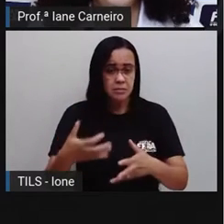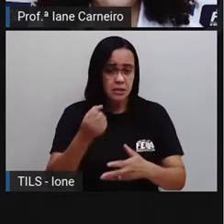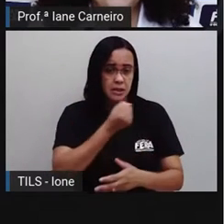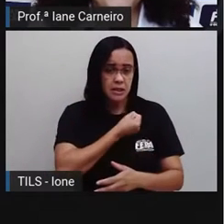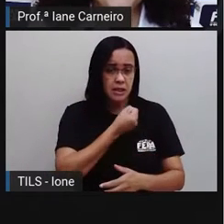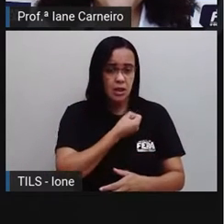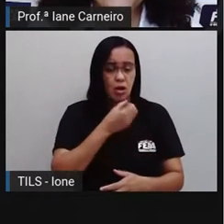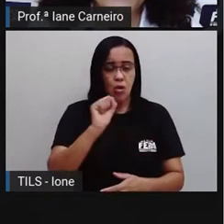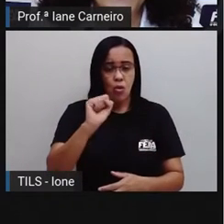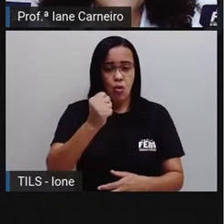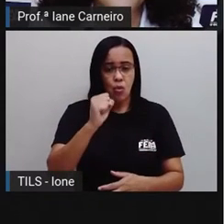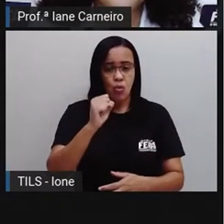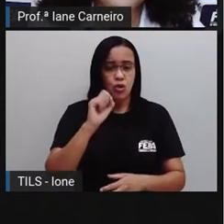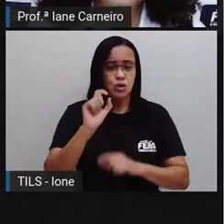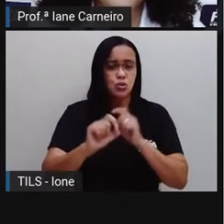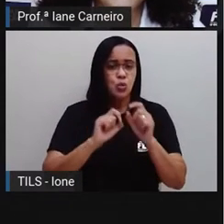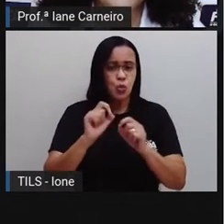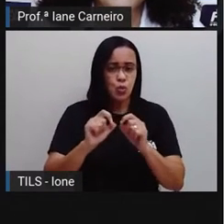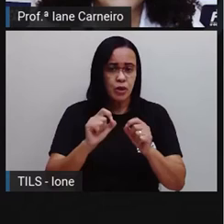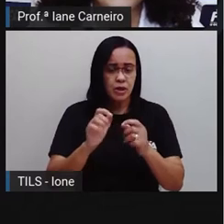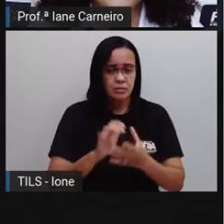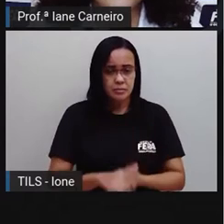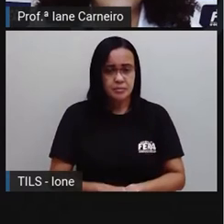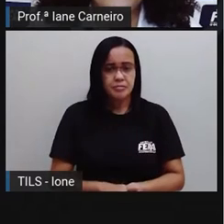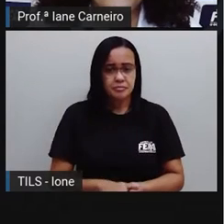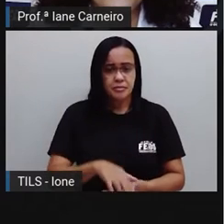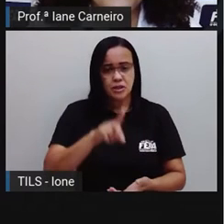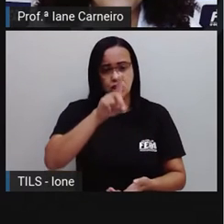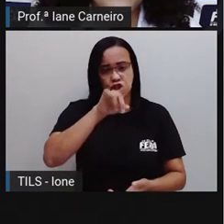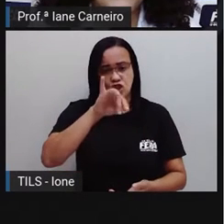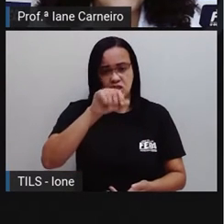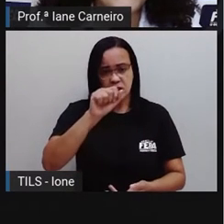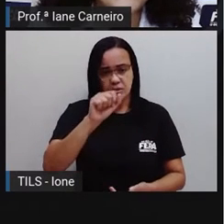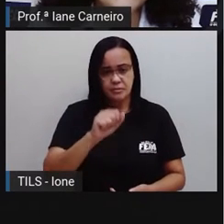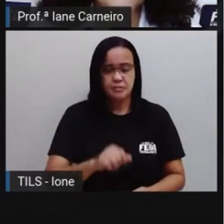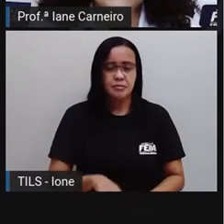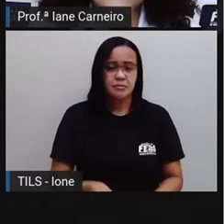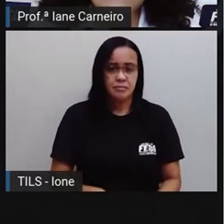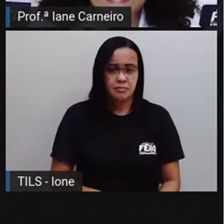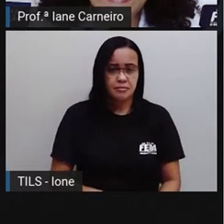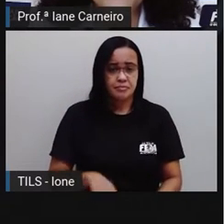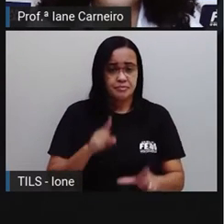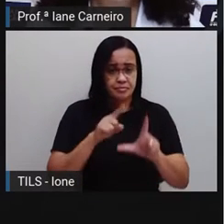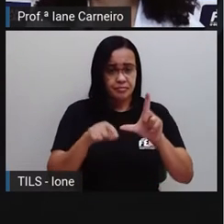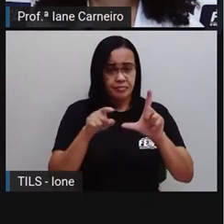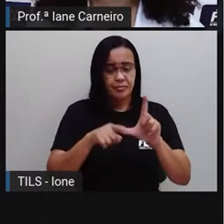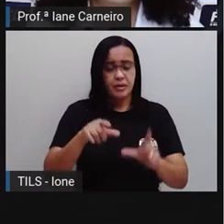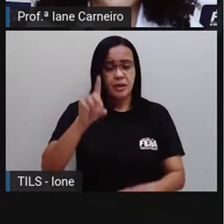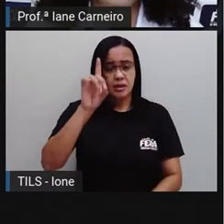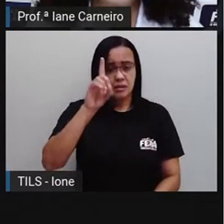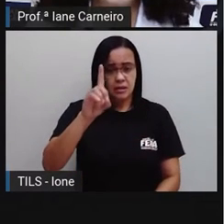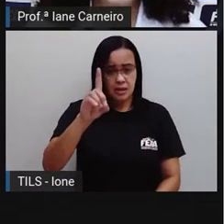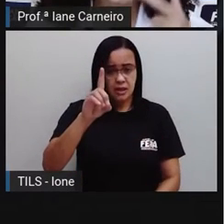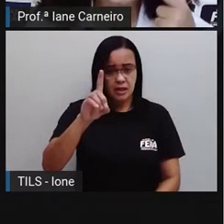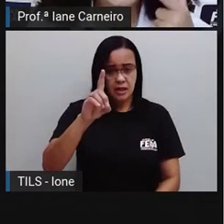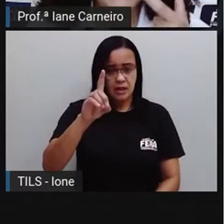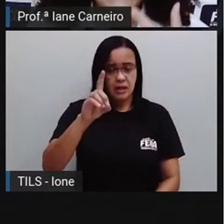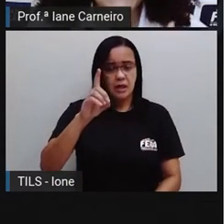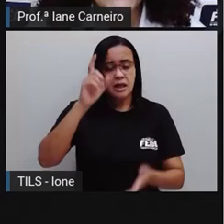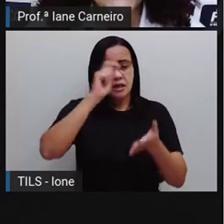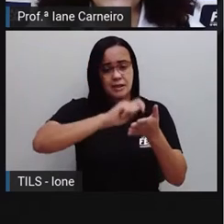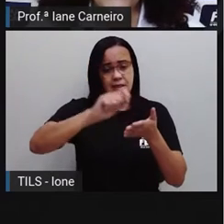ó, como a Pró já tinha falado. Então ela traz aqui assim, ó, com a letra D, você escreve